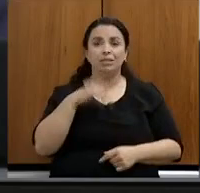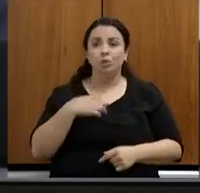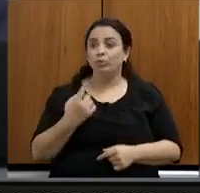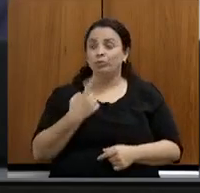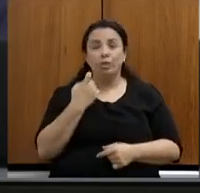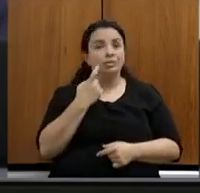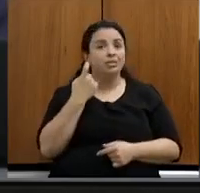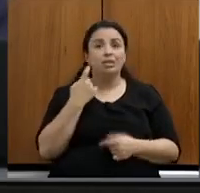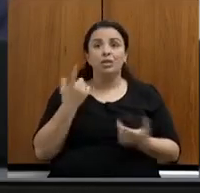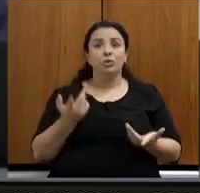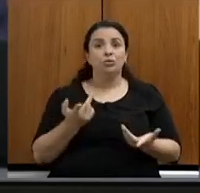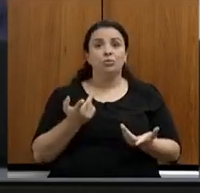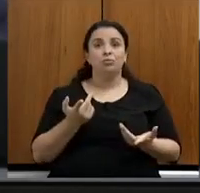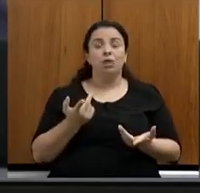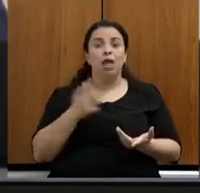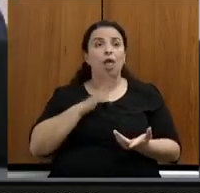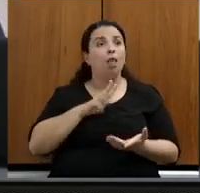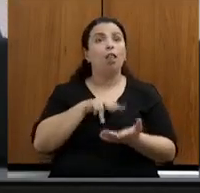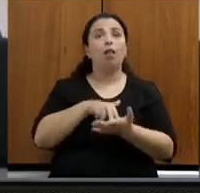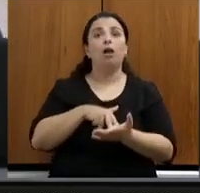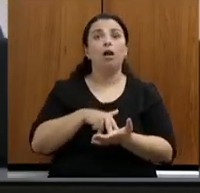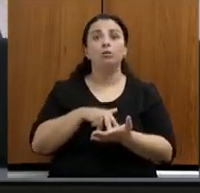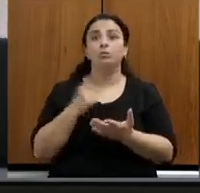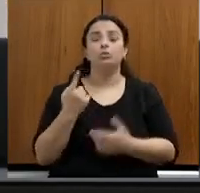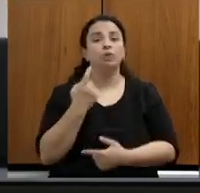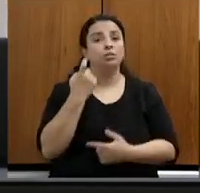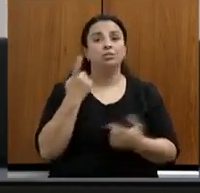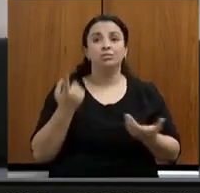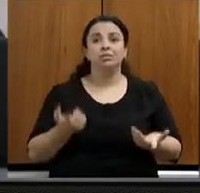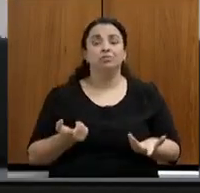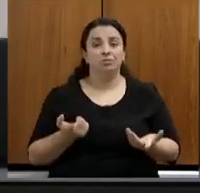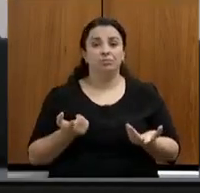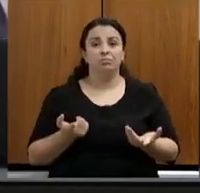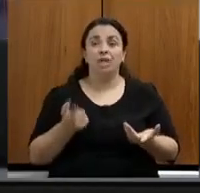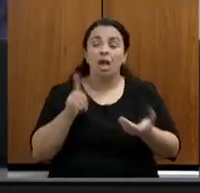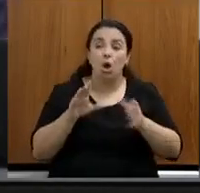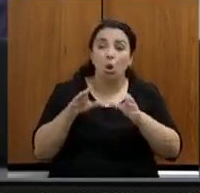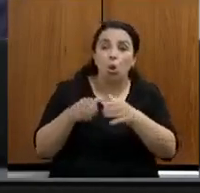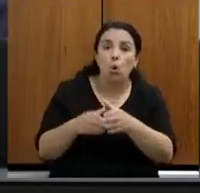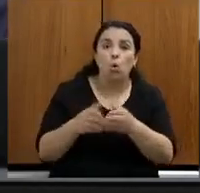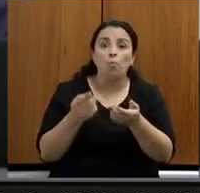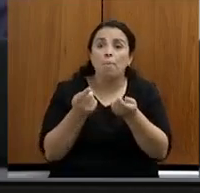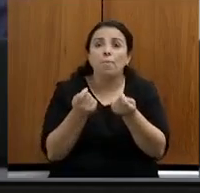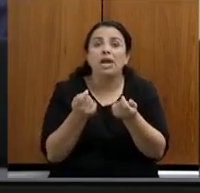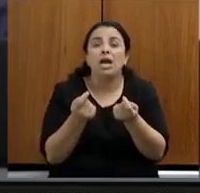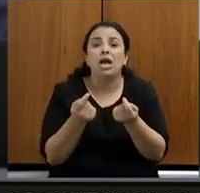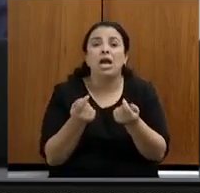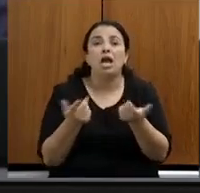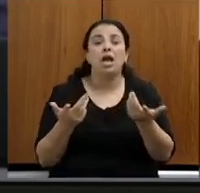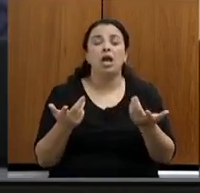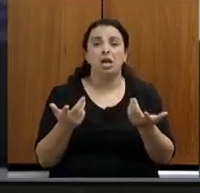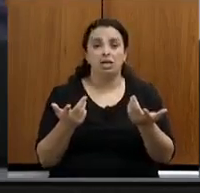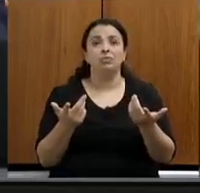falando ao ar, porque são servidores, é uma categoria pequena, que não tem um